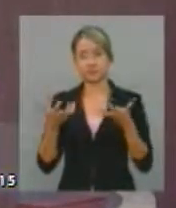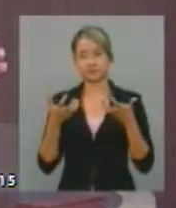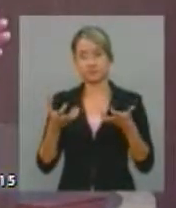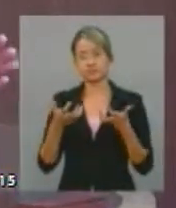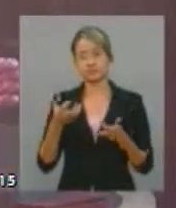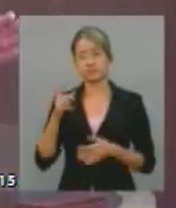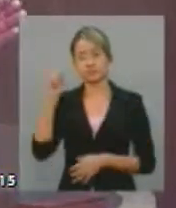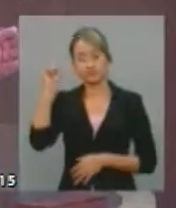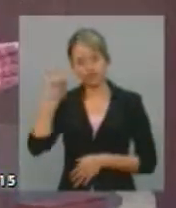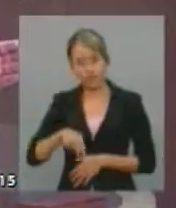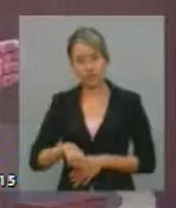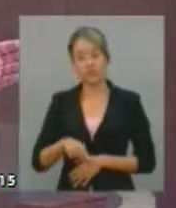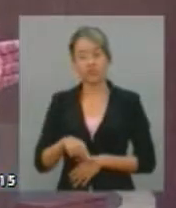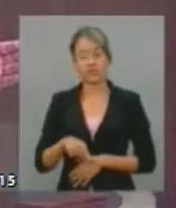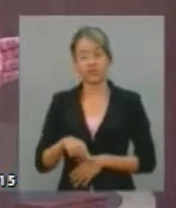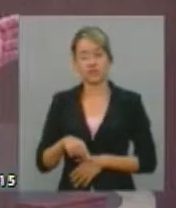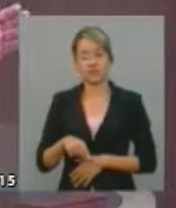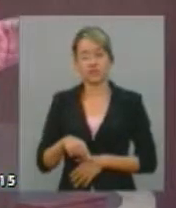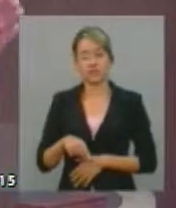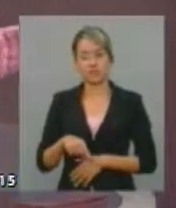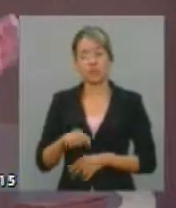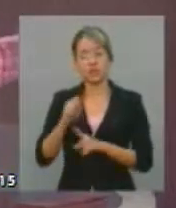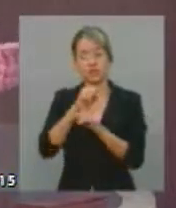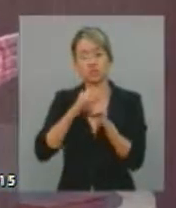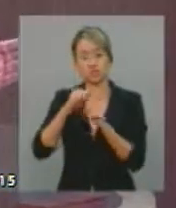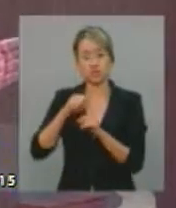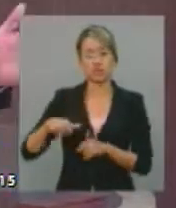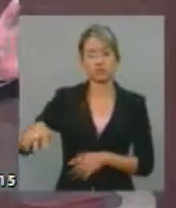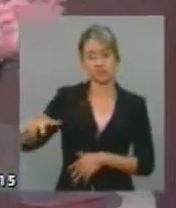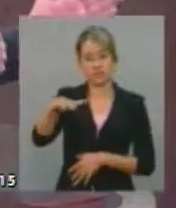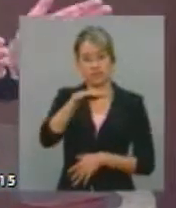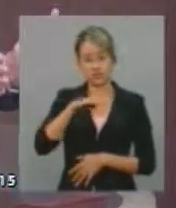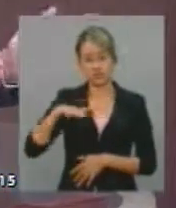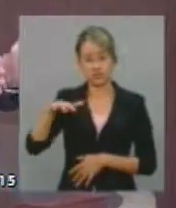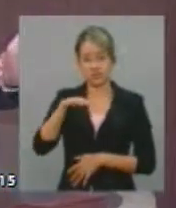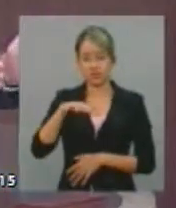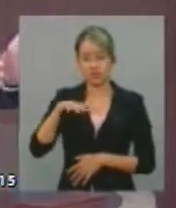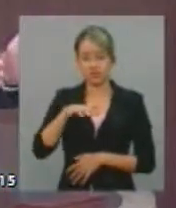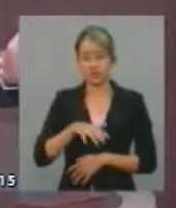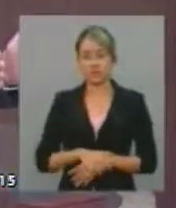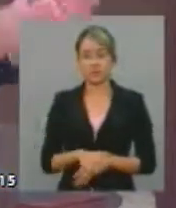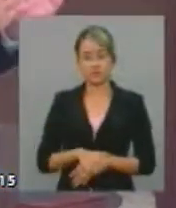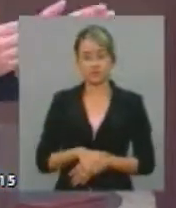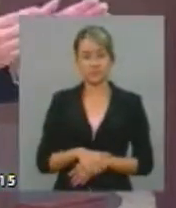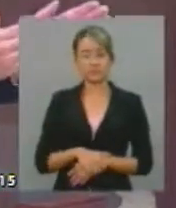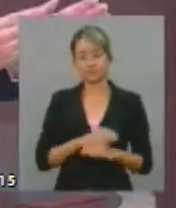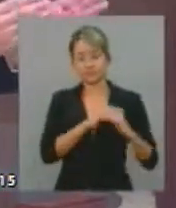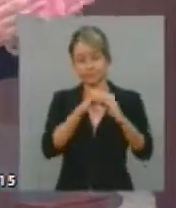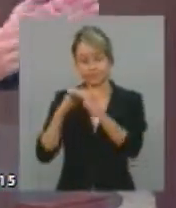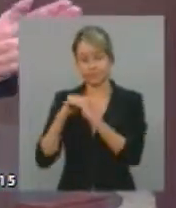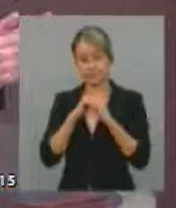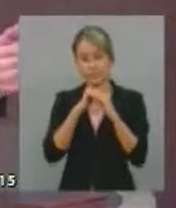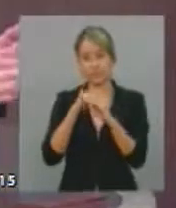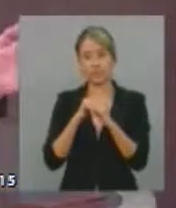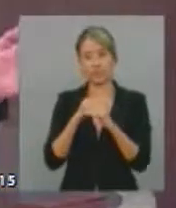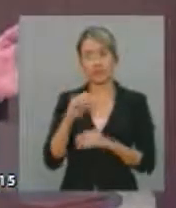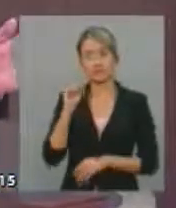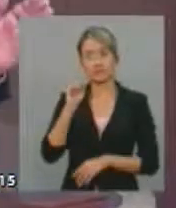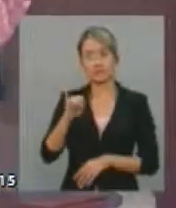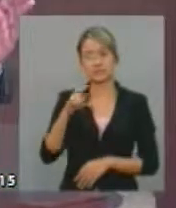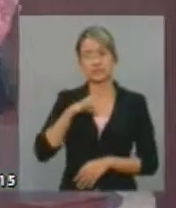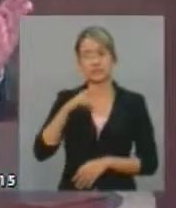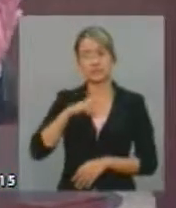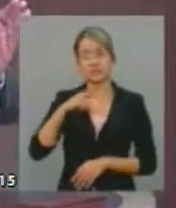o que nós queremos é uma sociedade, não que puna mais, mas, quando punir, que ela respeite a lei,